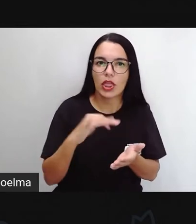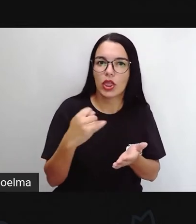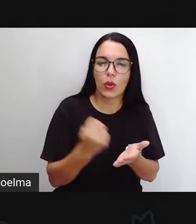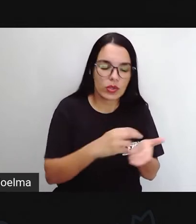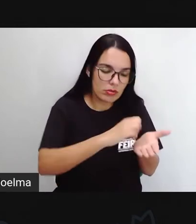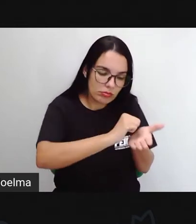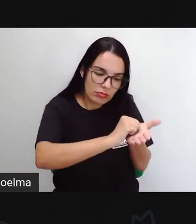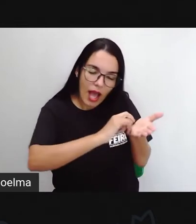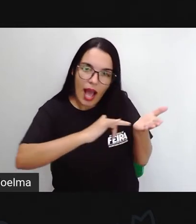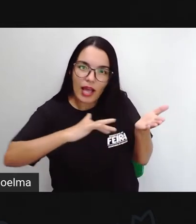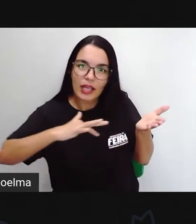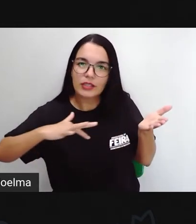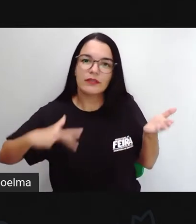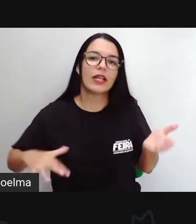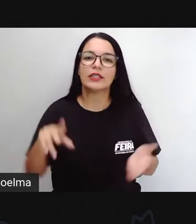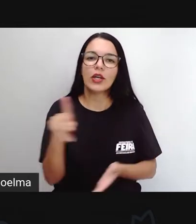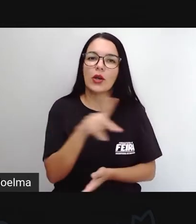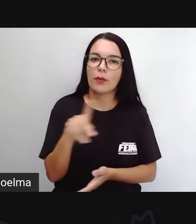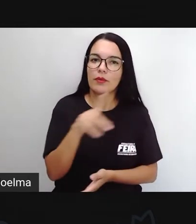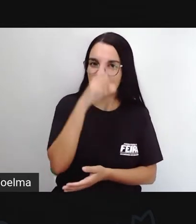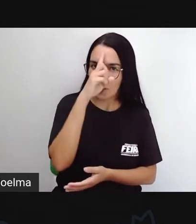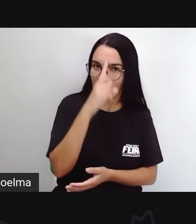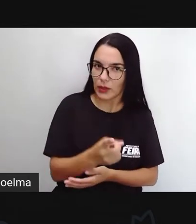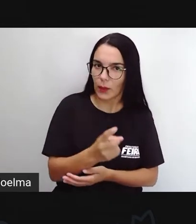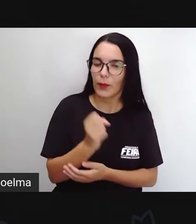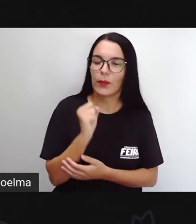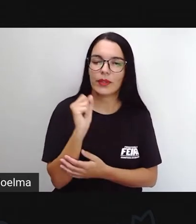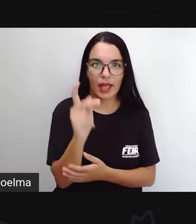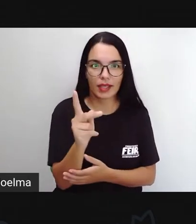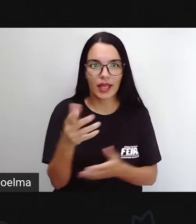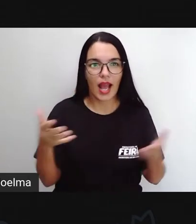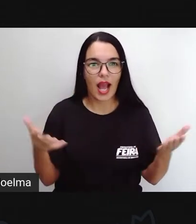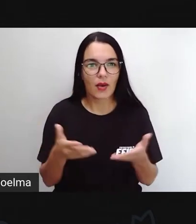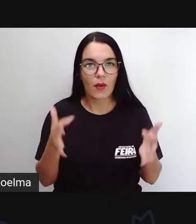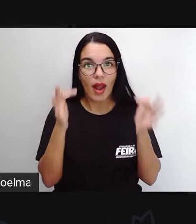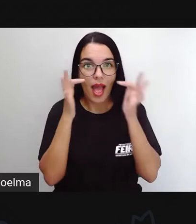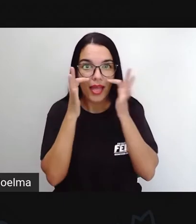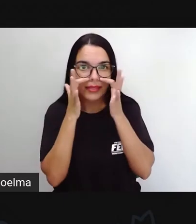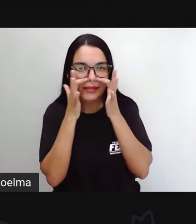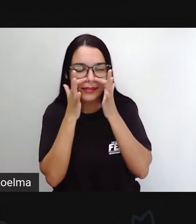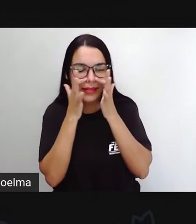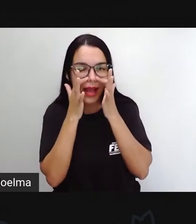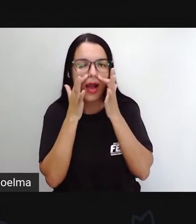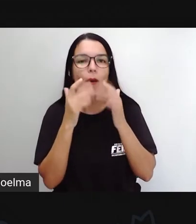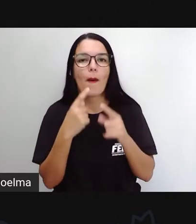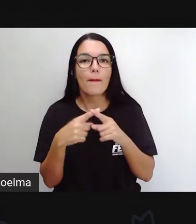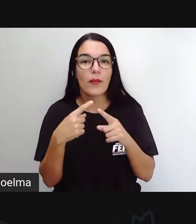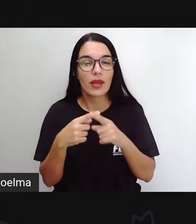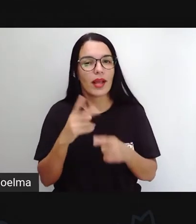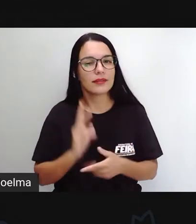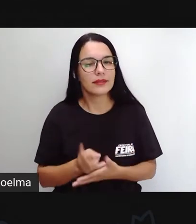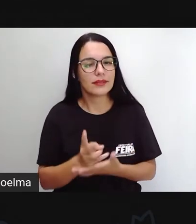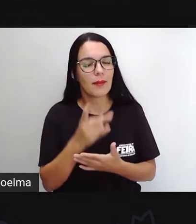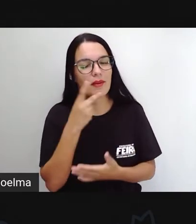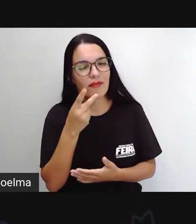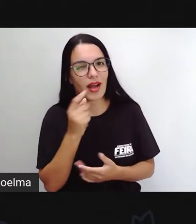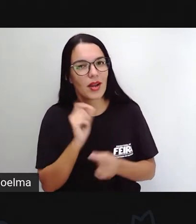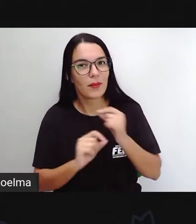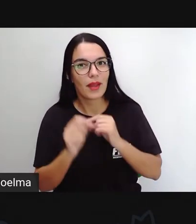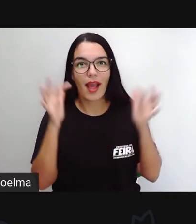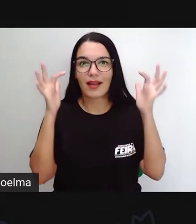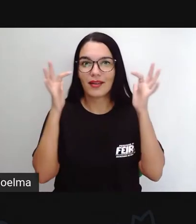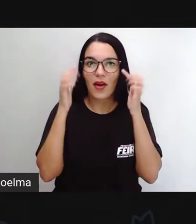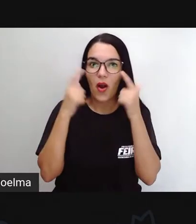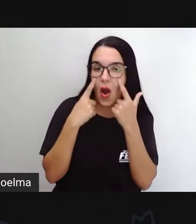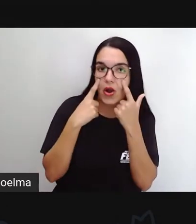programadas aí por seu professor ou professora. Então a pró vai pedir aí muita atenção, como a pró sempre fala, não é? Olhos